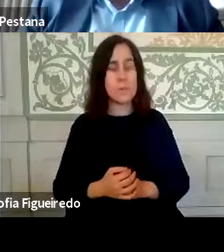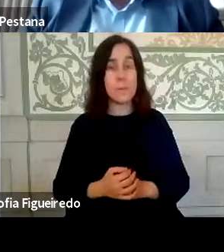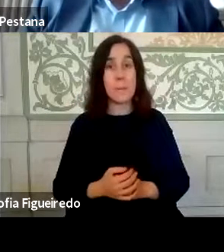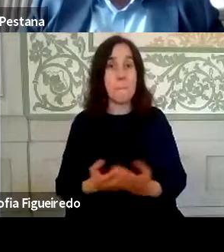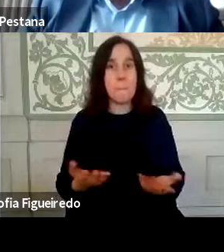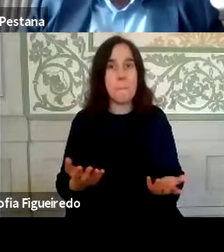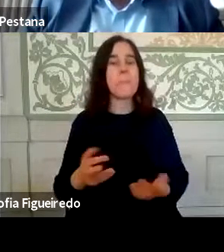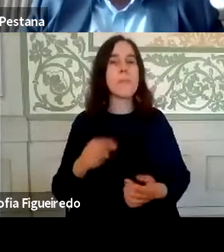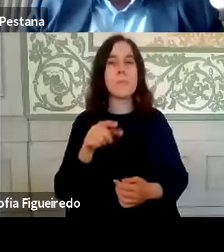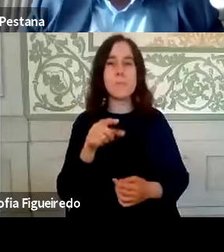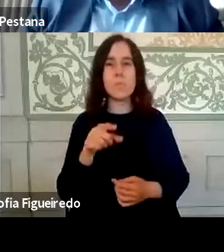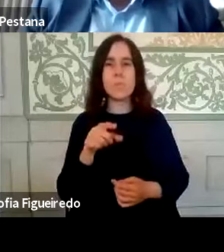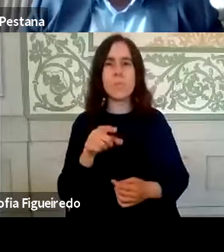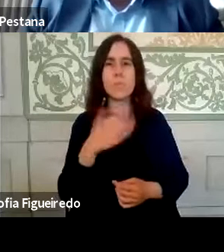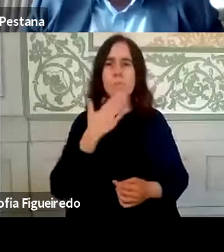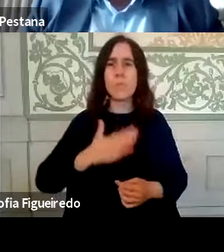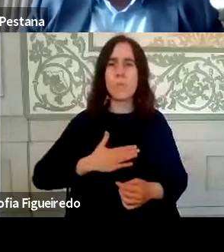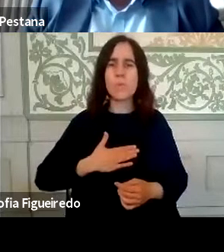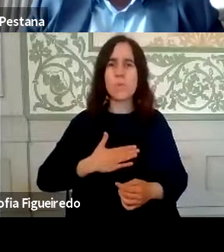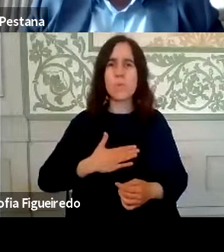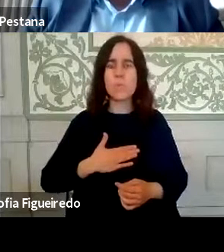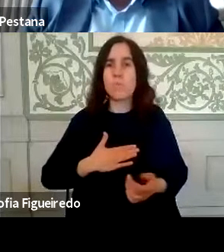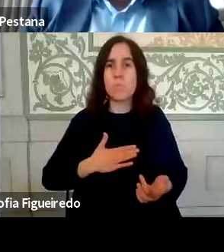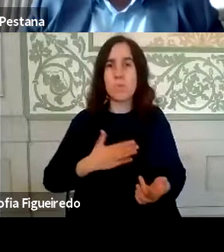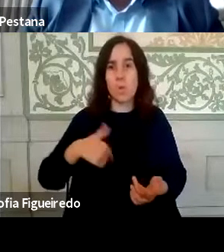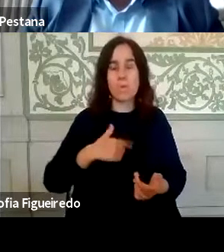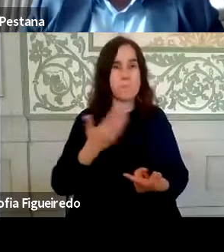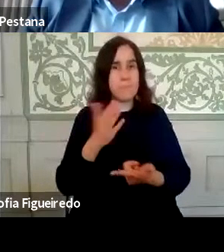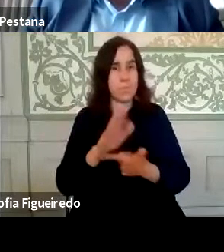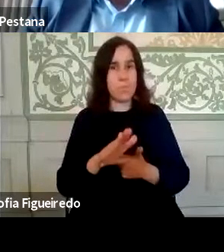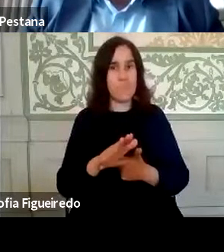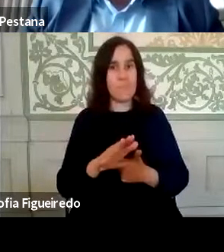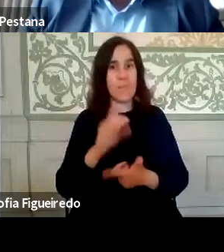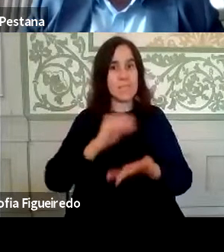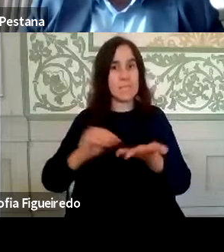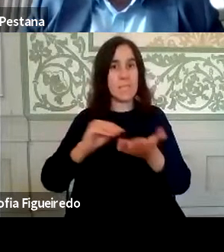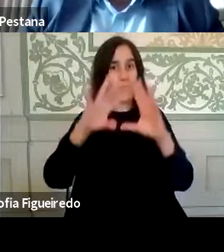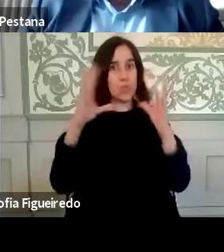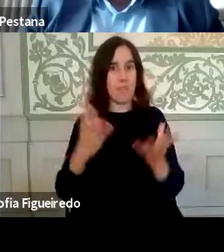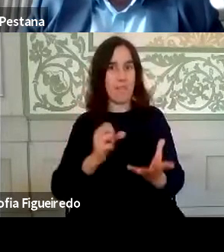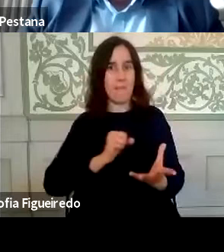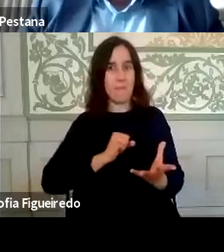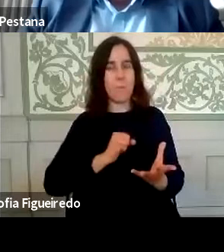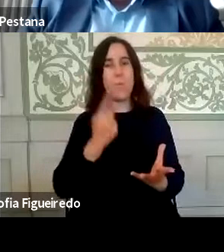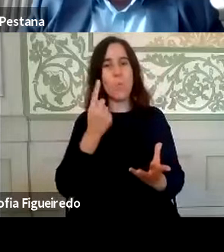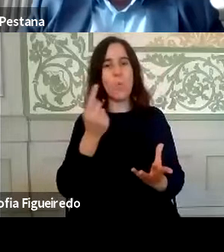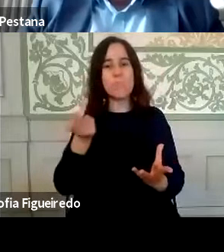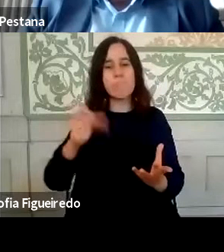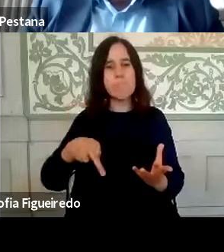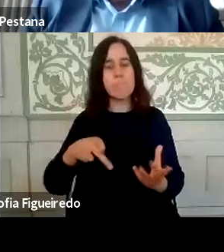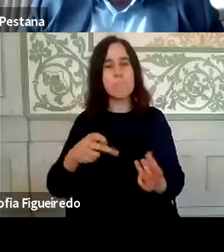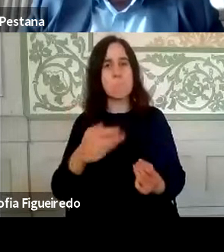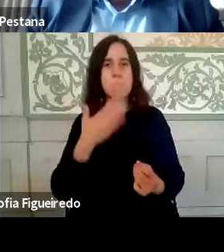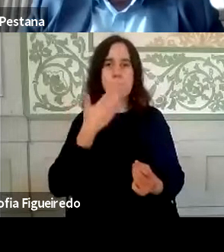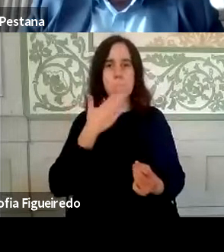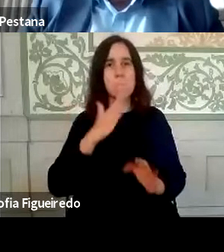e isso fez com que nós, por exemplo, em relação à Secretaria-Geral, uma das coisas que tivemos com alguma capacidade,